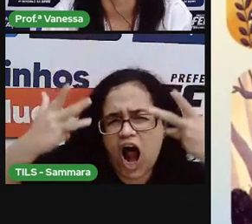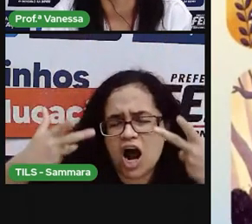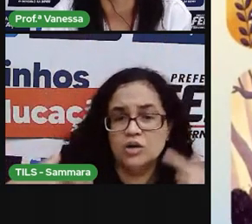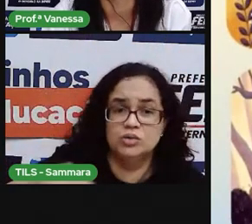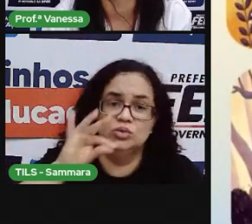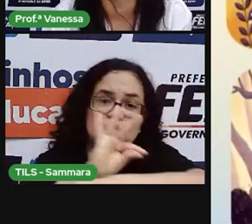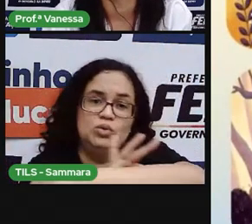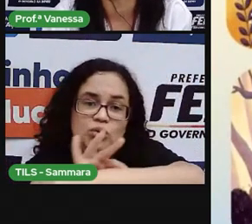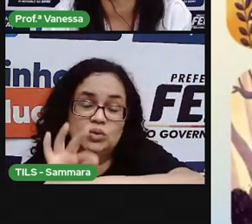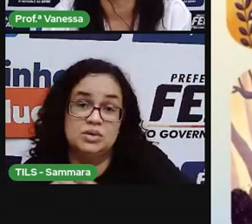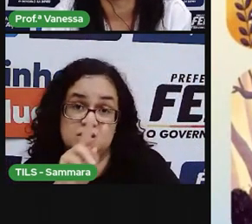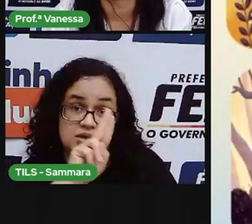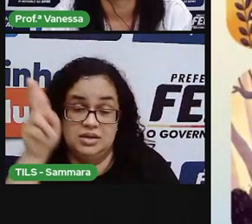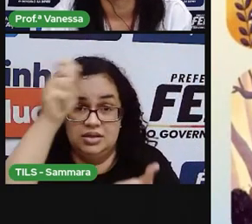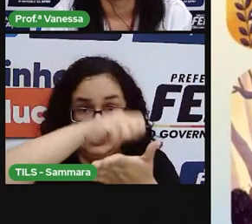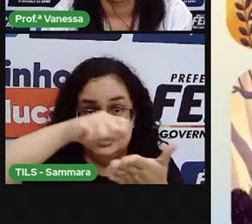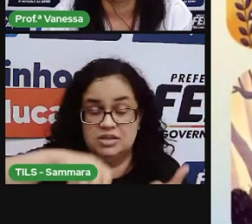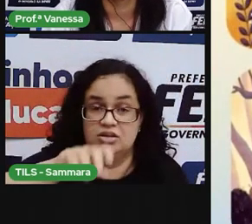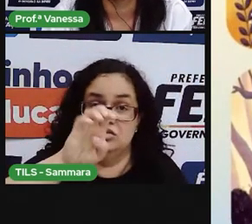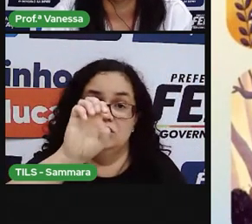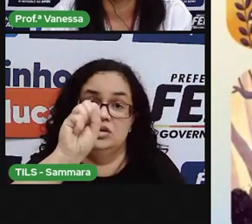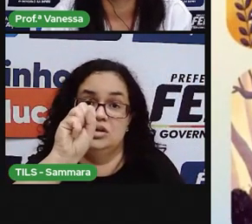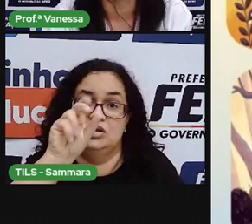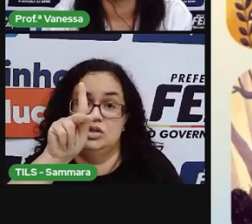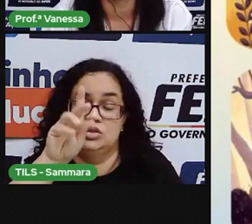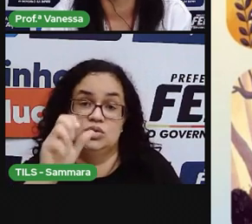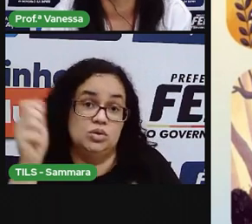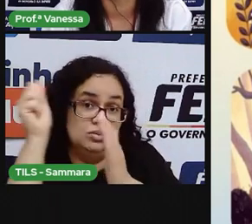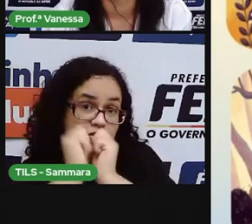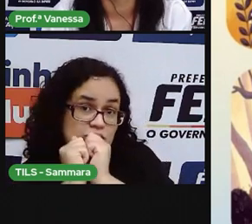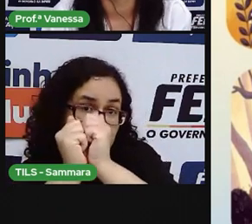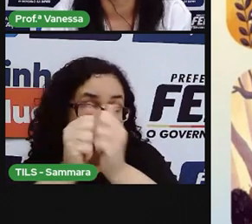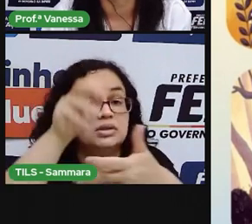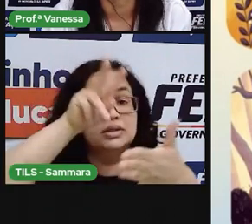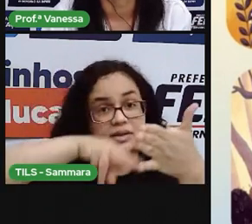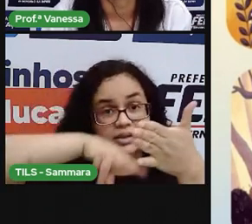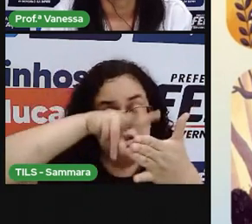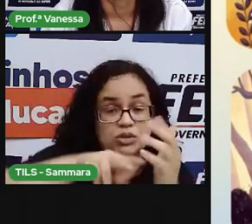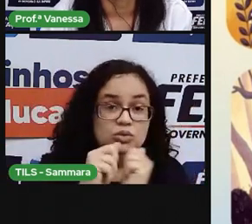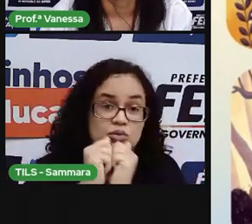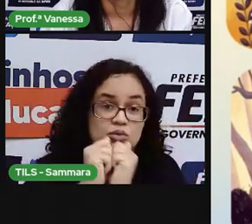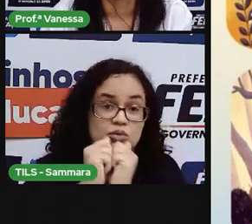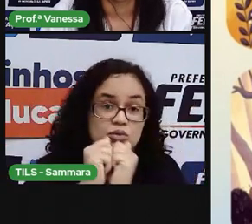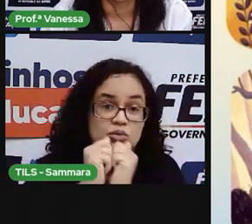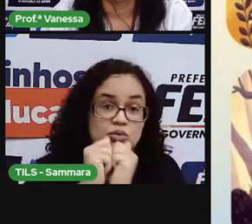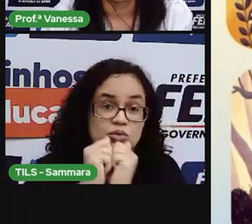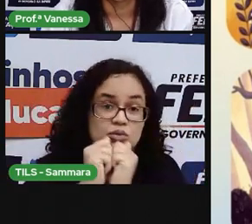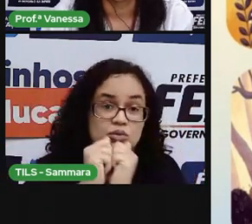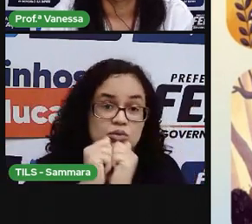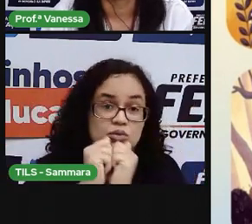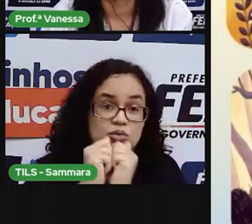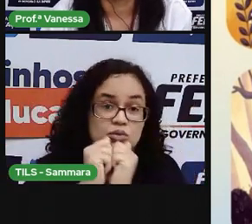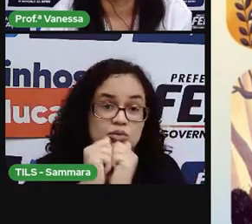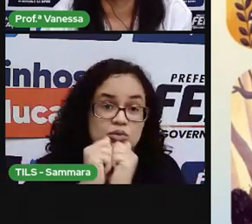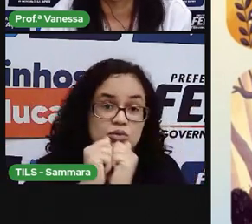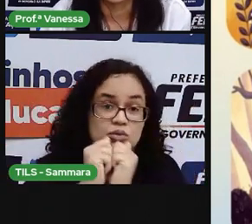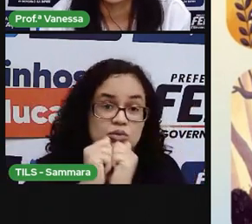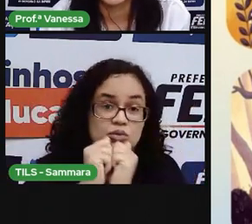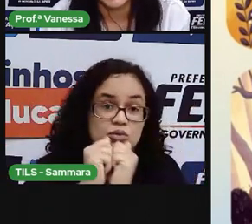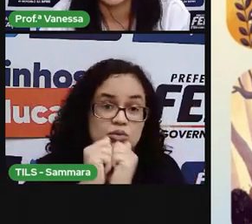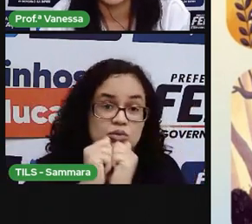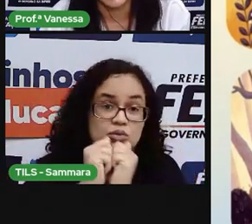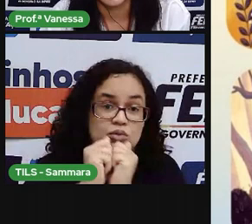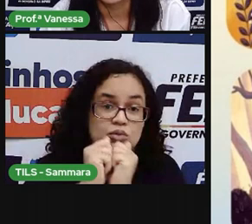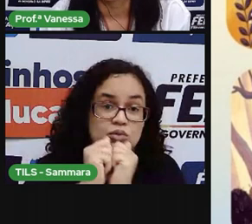Ratinho, que foi escrito por Esopo. Acompanha a leitura aí junto comigo. Um leão, cansado de